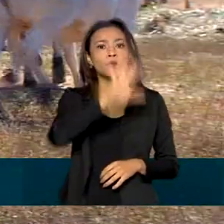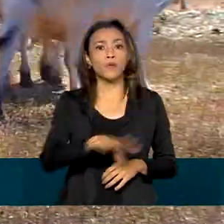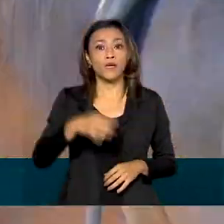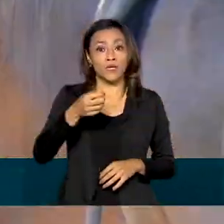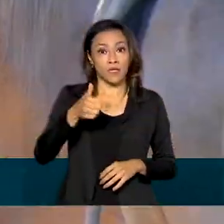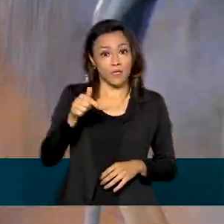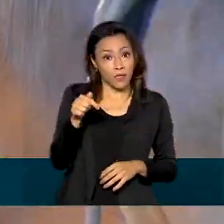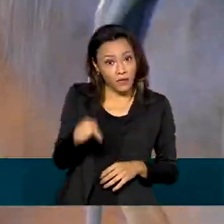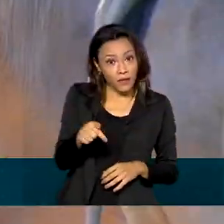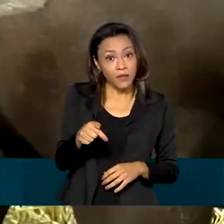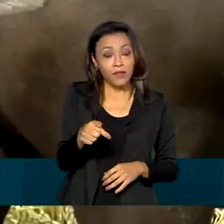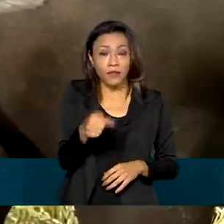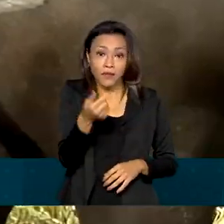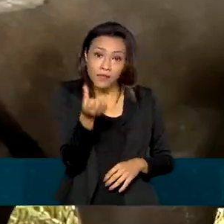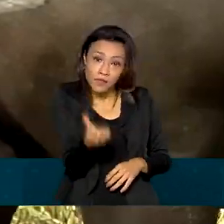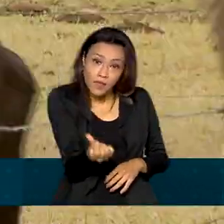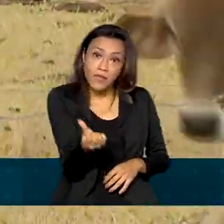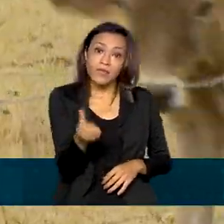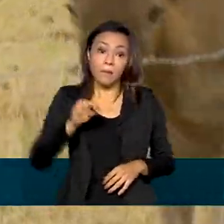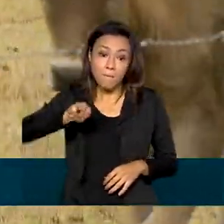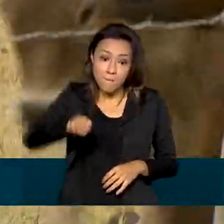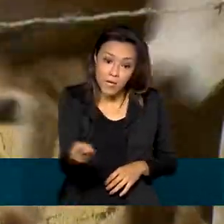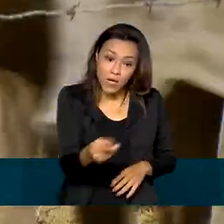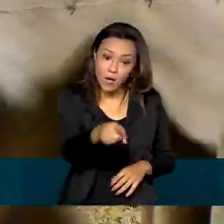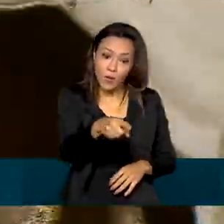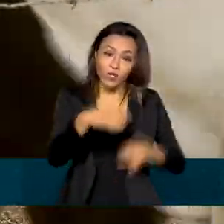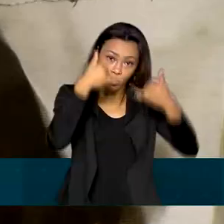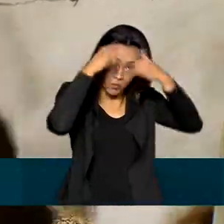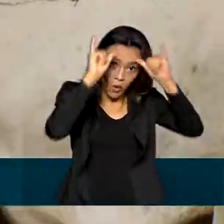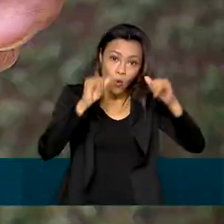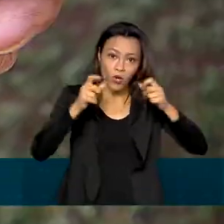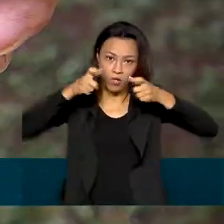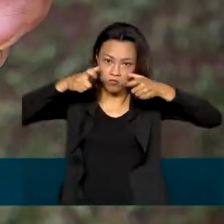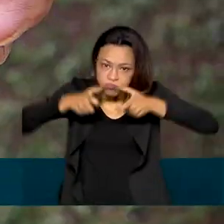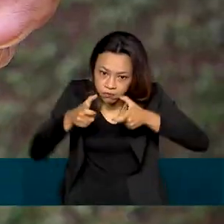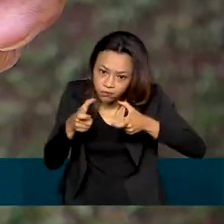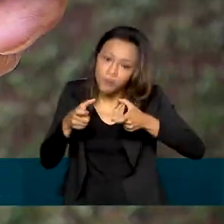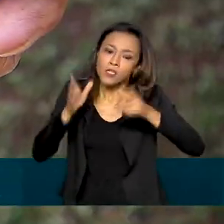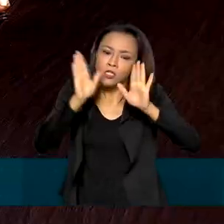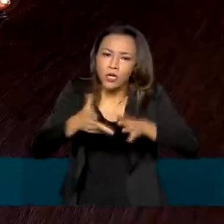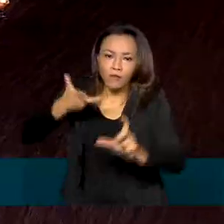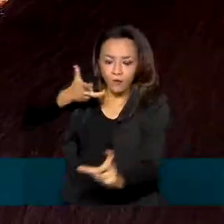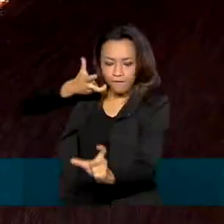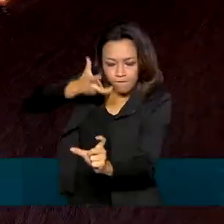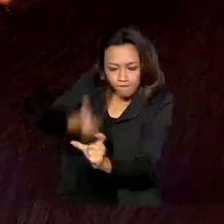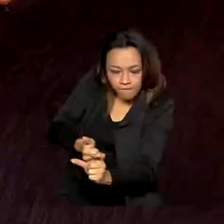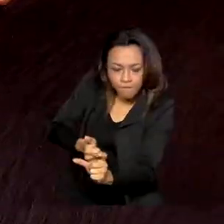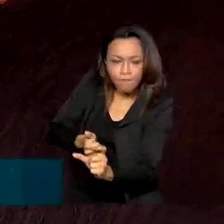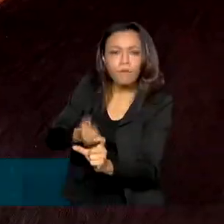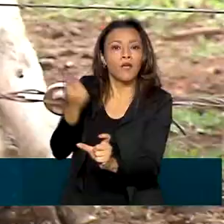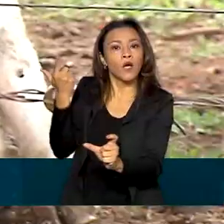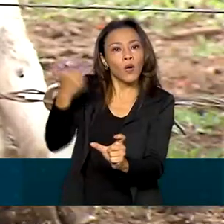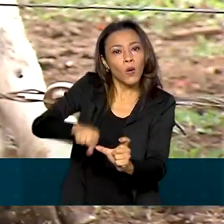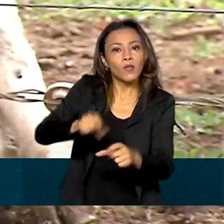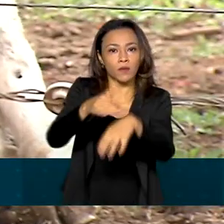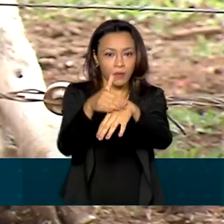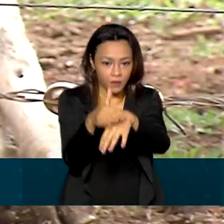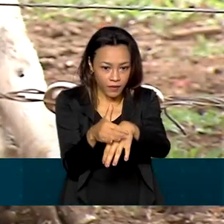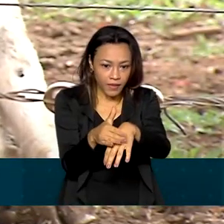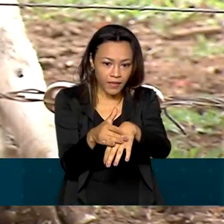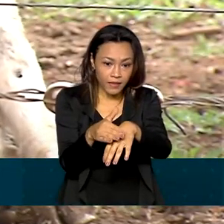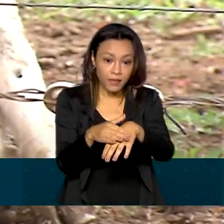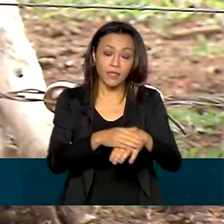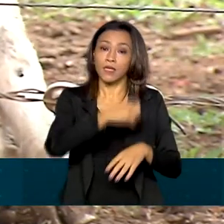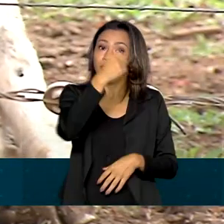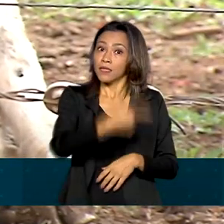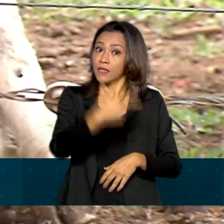milhões de animais bovinos e bubalinos com até dois anos de idade foram imunizados contra a febre aftosa durante a